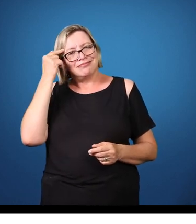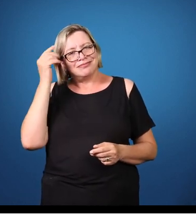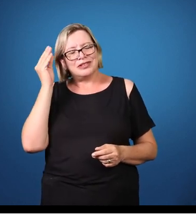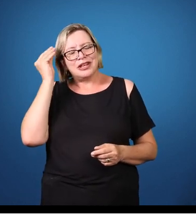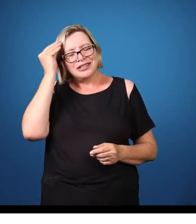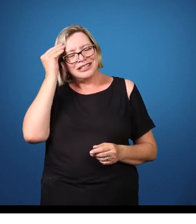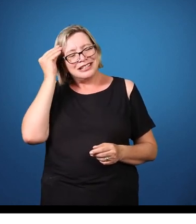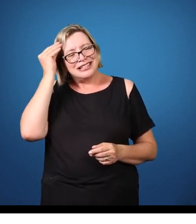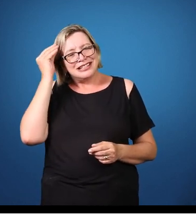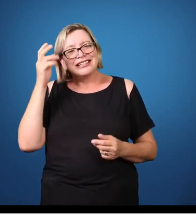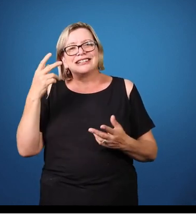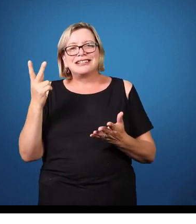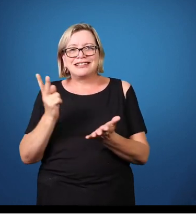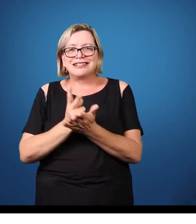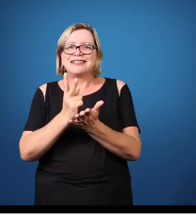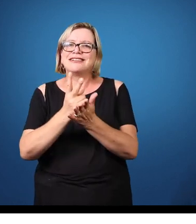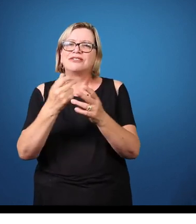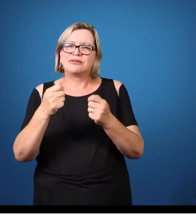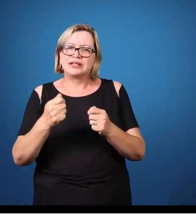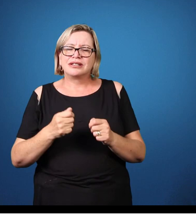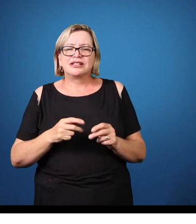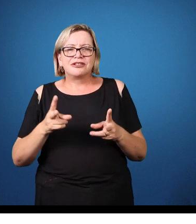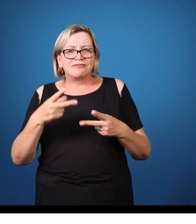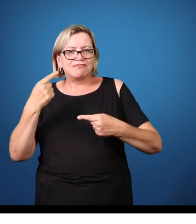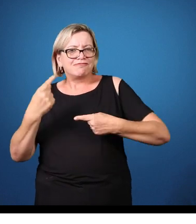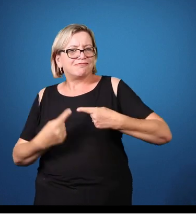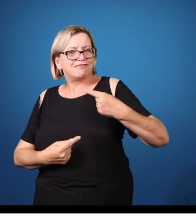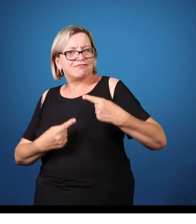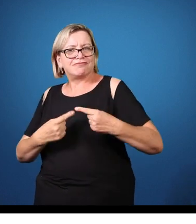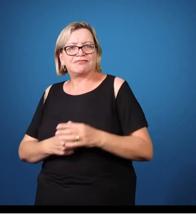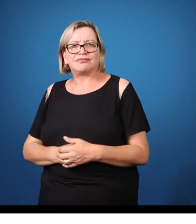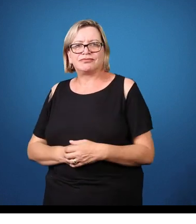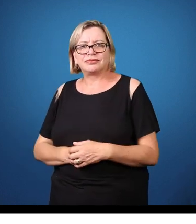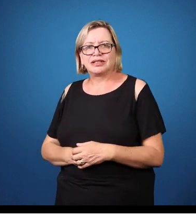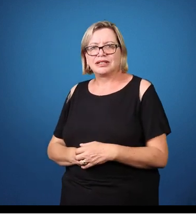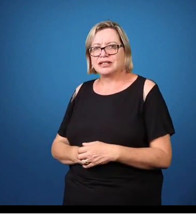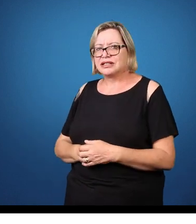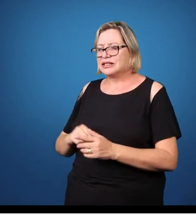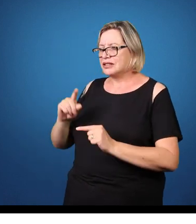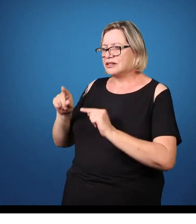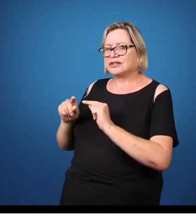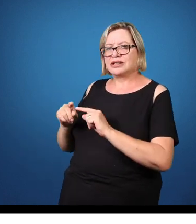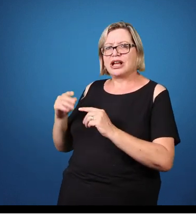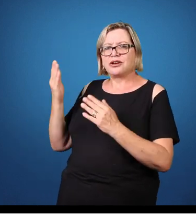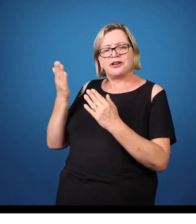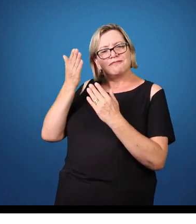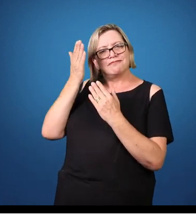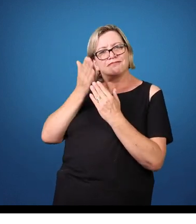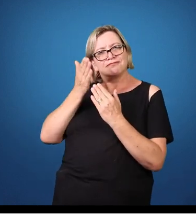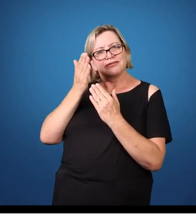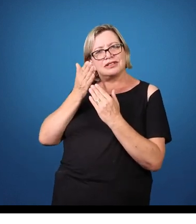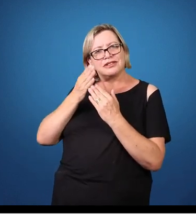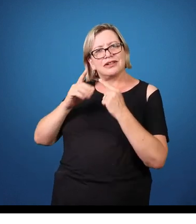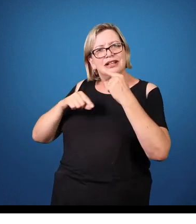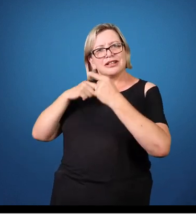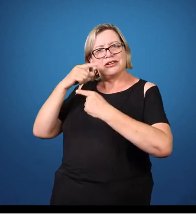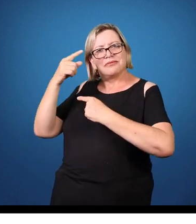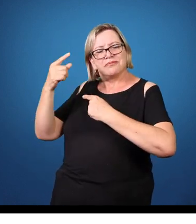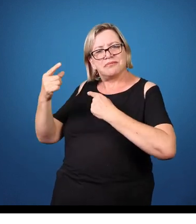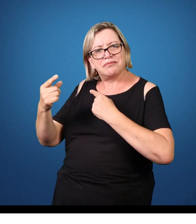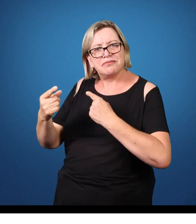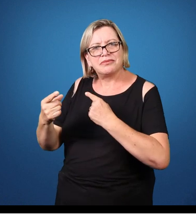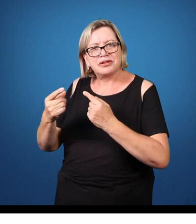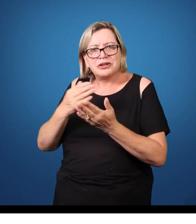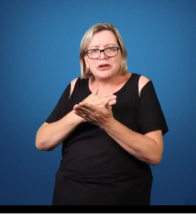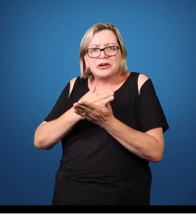bom, André. Só um dado de referência, antes de chamar o intervalo, você mencionou essa questão da idade de entrada dos alunos. Há uma estatística que diz que no ensino